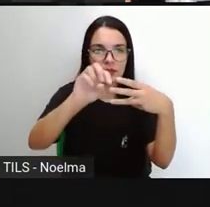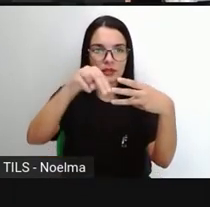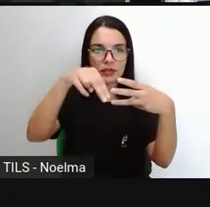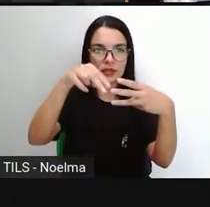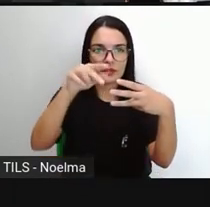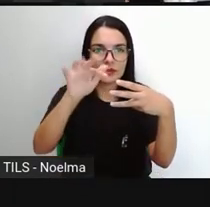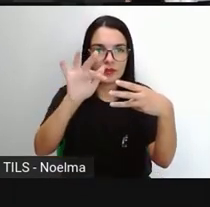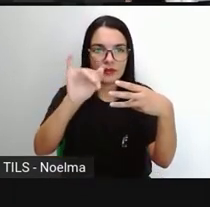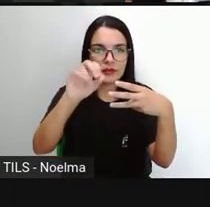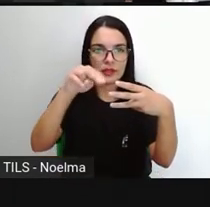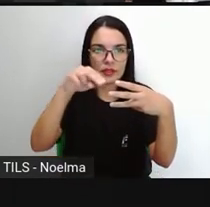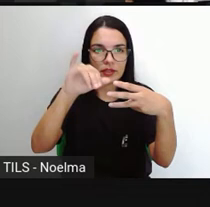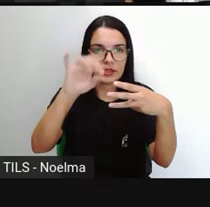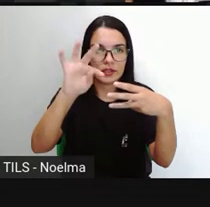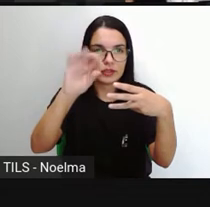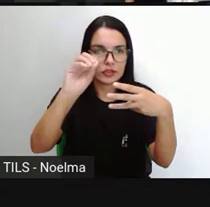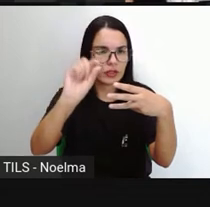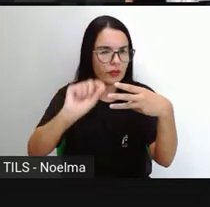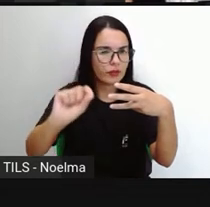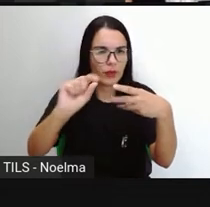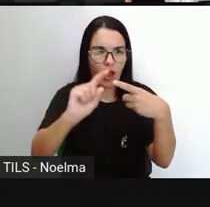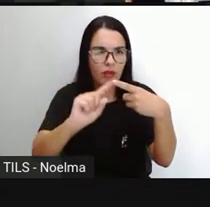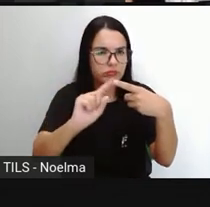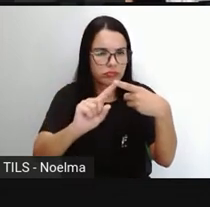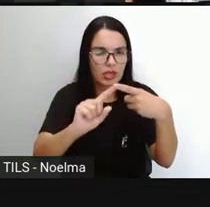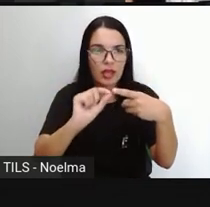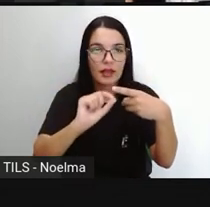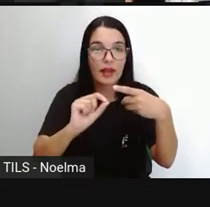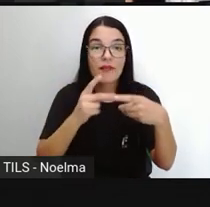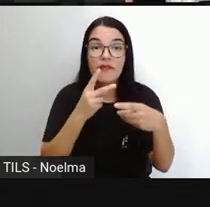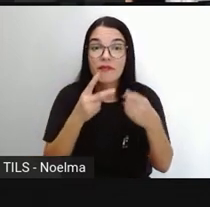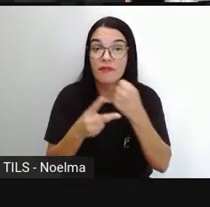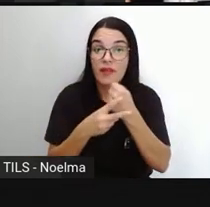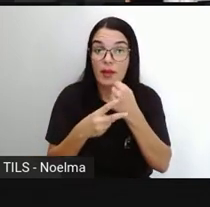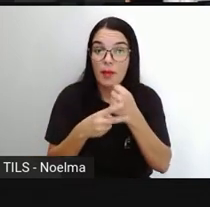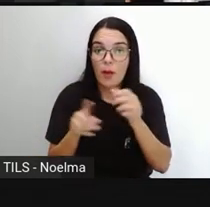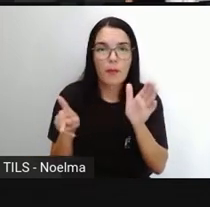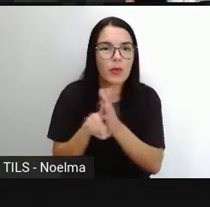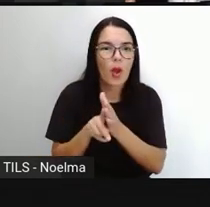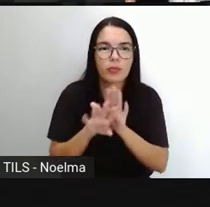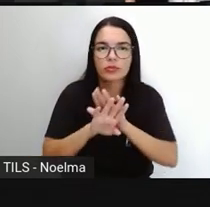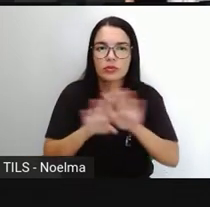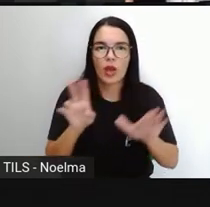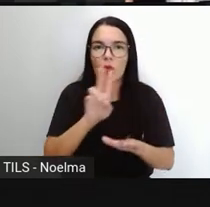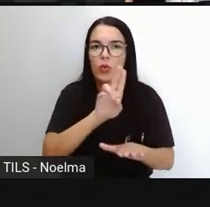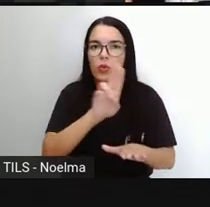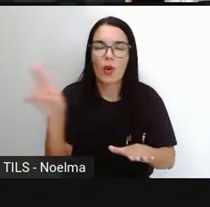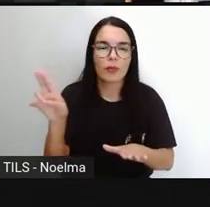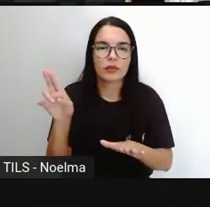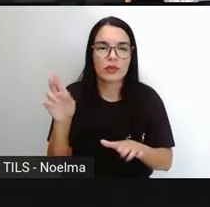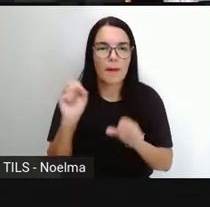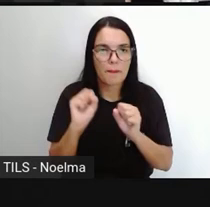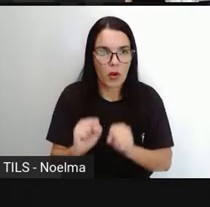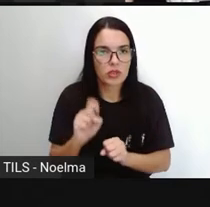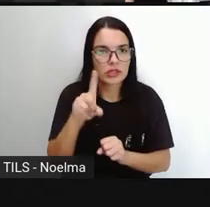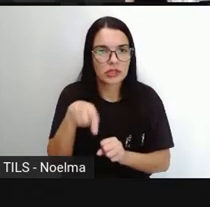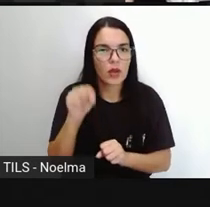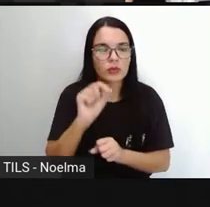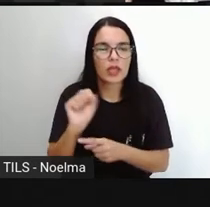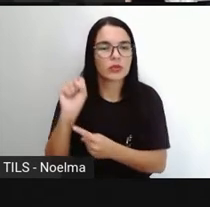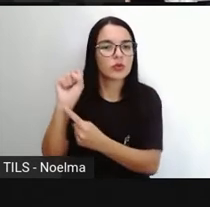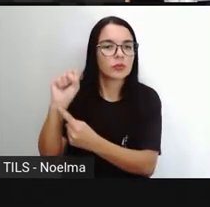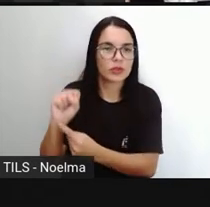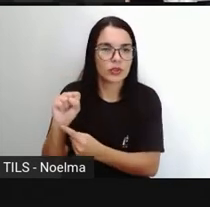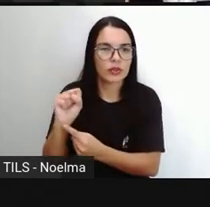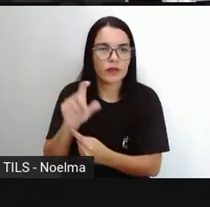e também participio. O que é infinitivo? É o ato verbal em si, e pode ser usado como substantivo. Então, quando